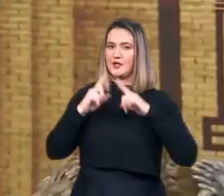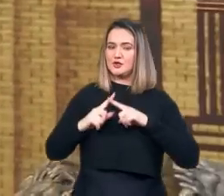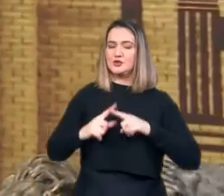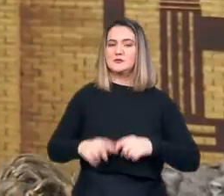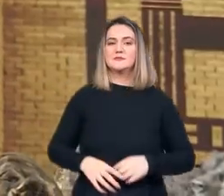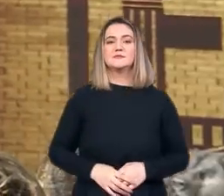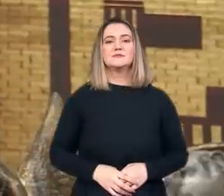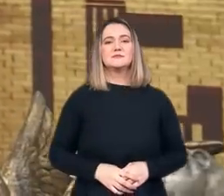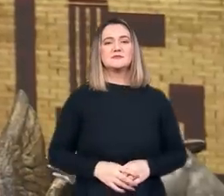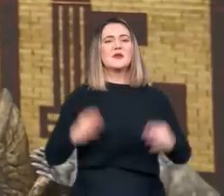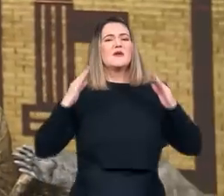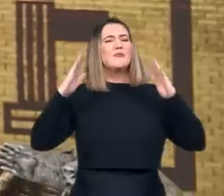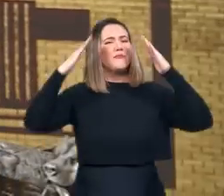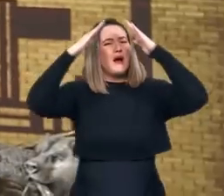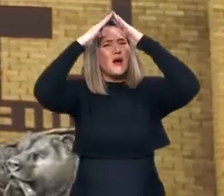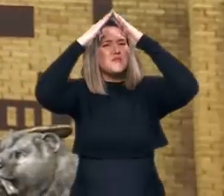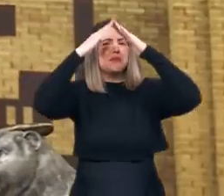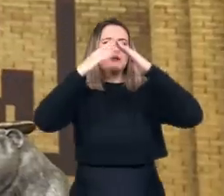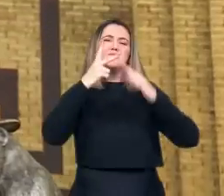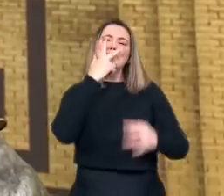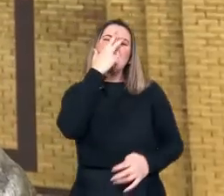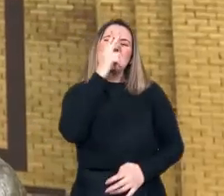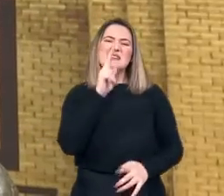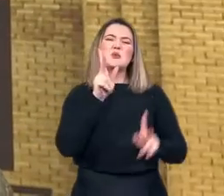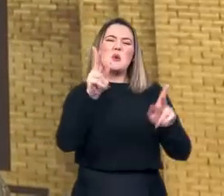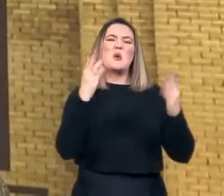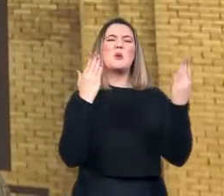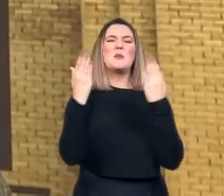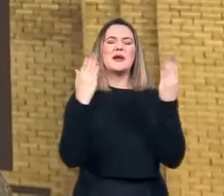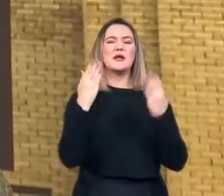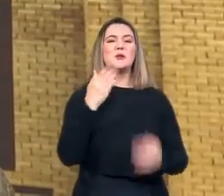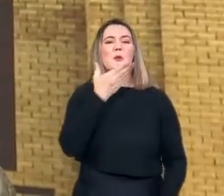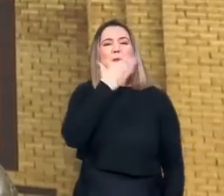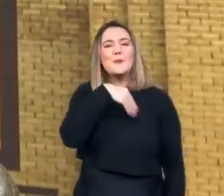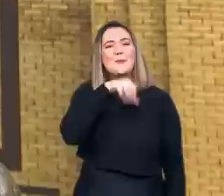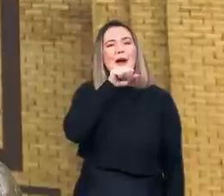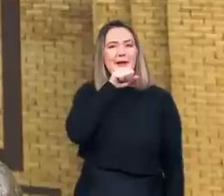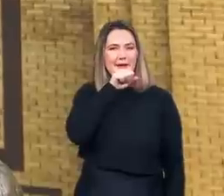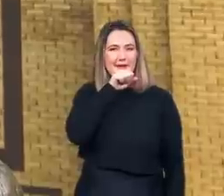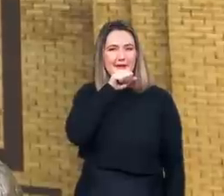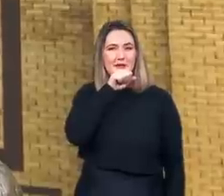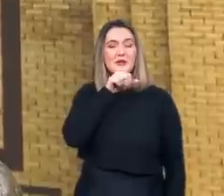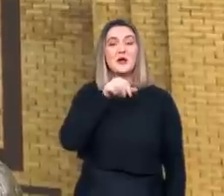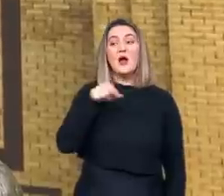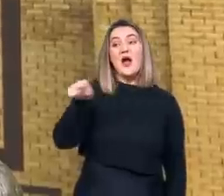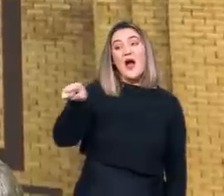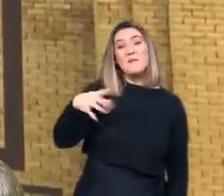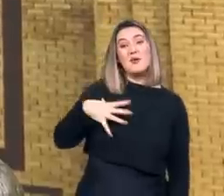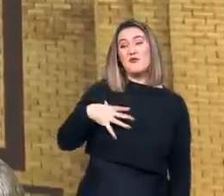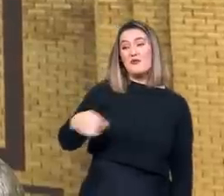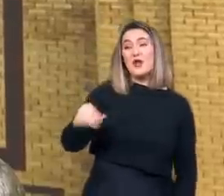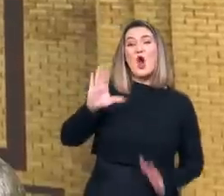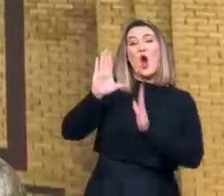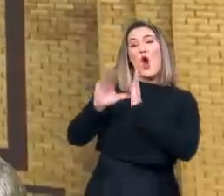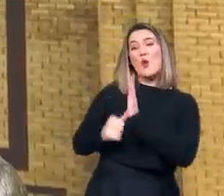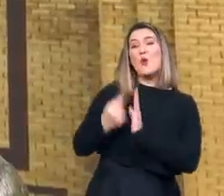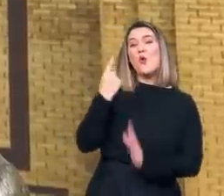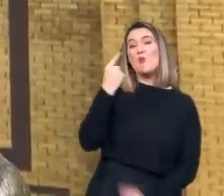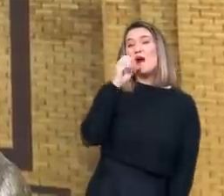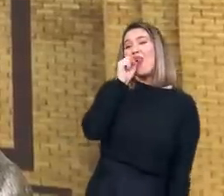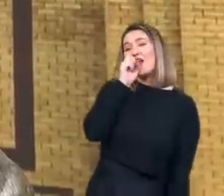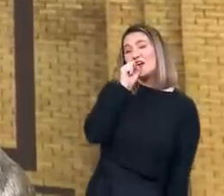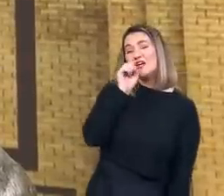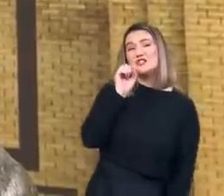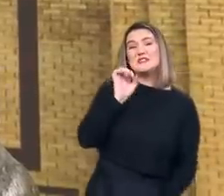agiu como um pai inocente pedindo perdão pelo filho que roubou uma laranja e foi injustamente